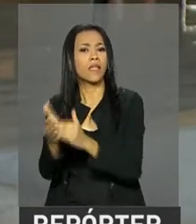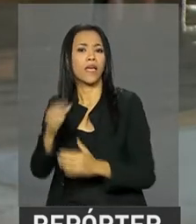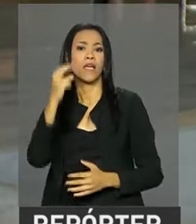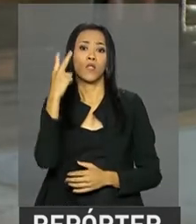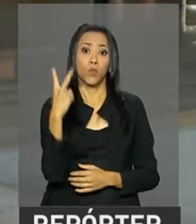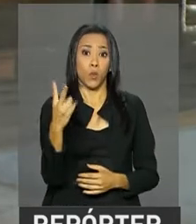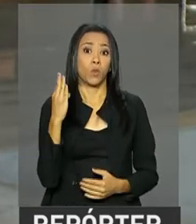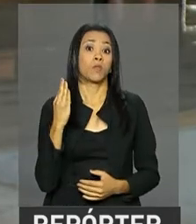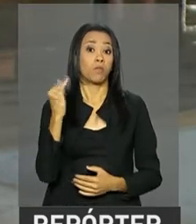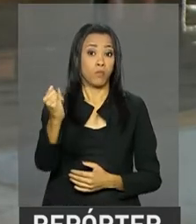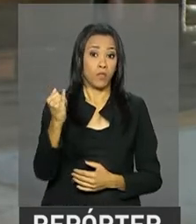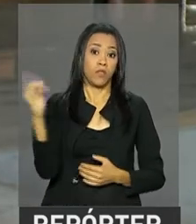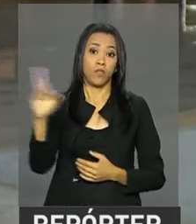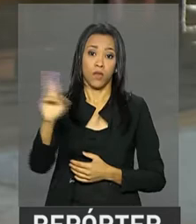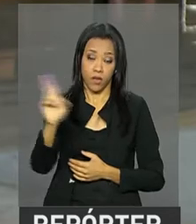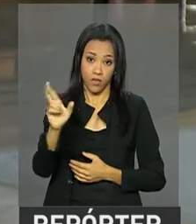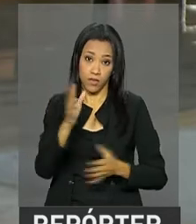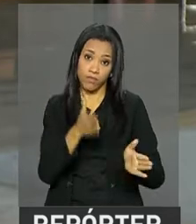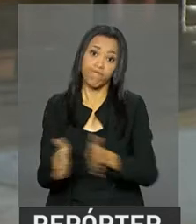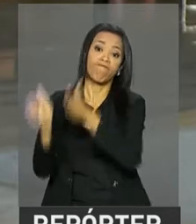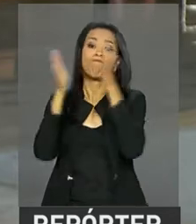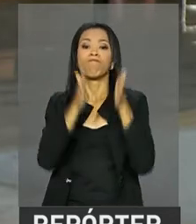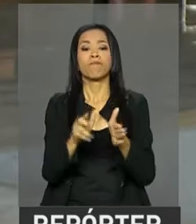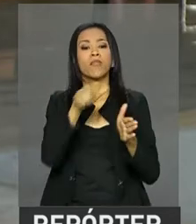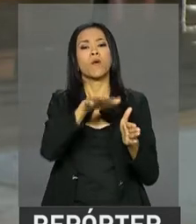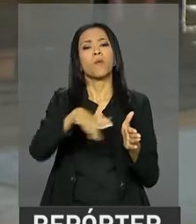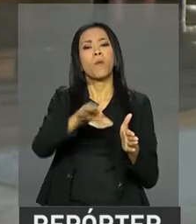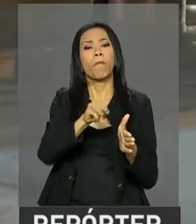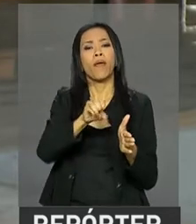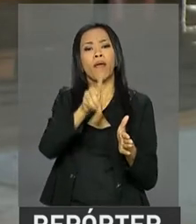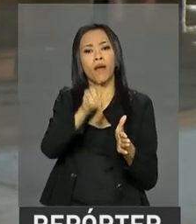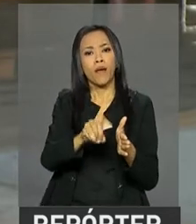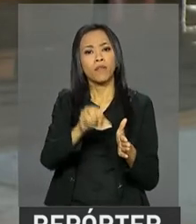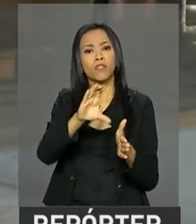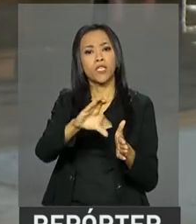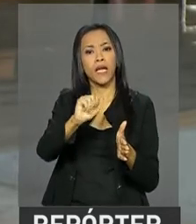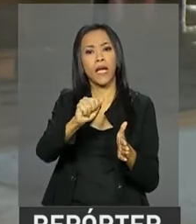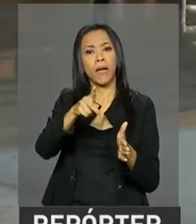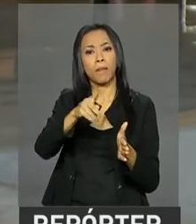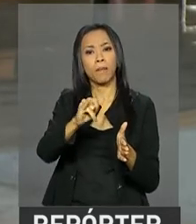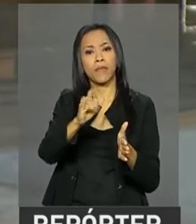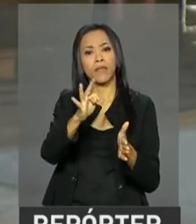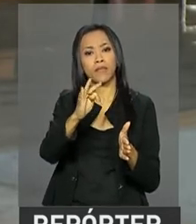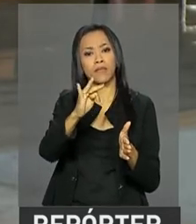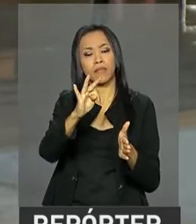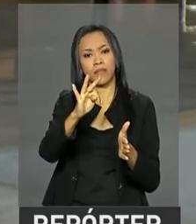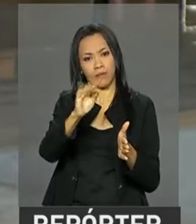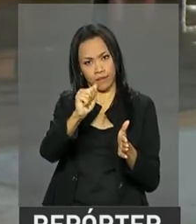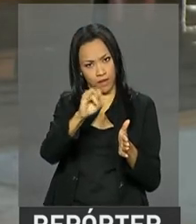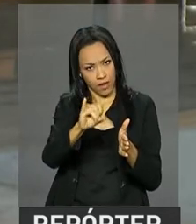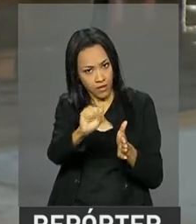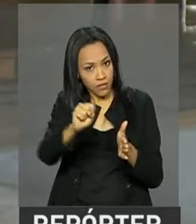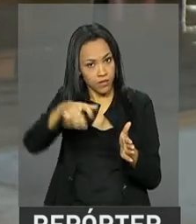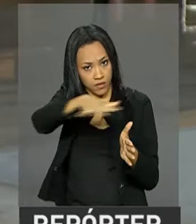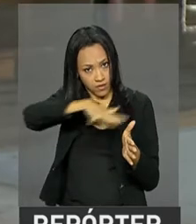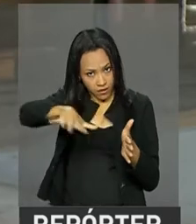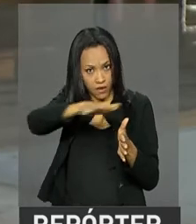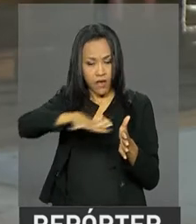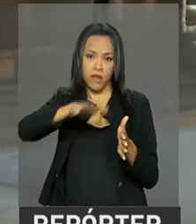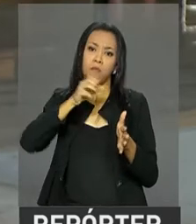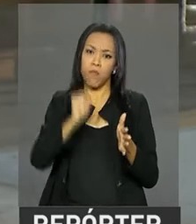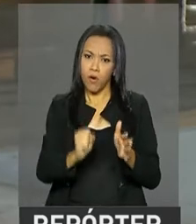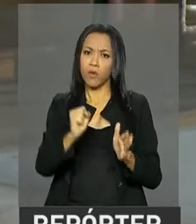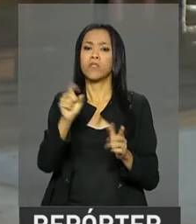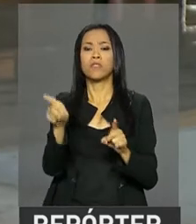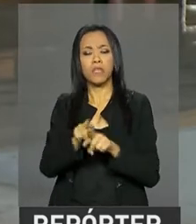bilhões. Já no caso do mercado de capitais, as infrações cometidas, no caso do mercado de capitais, poderão ser